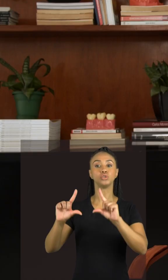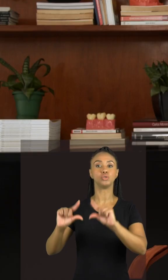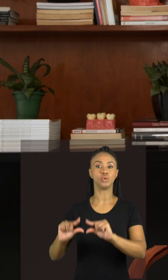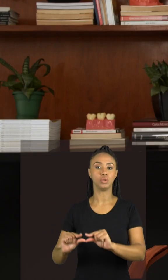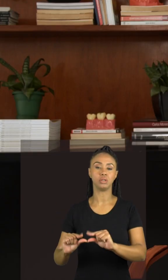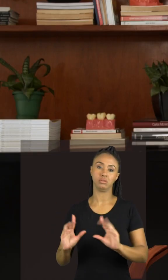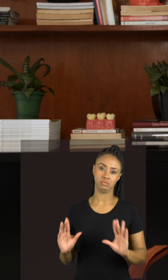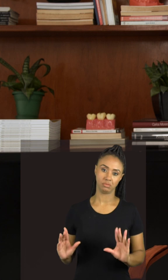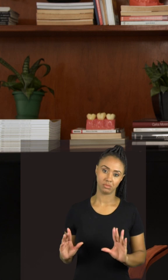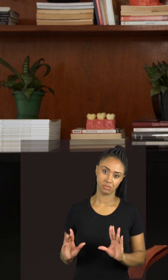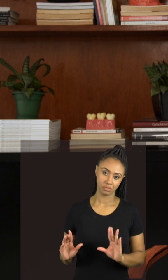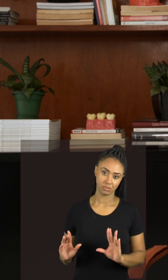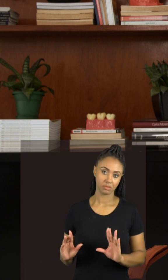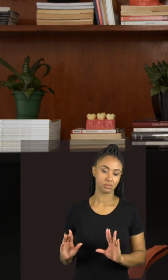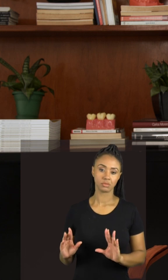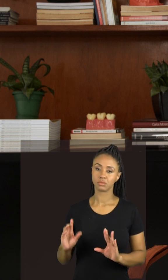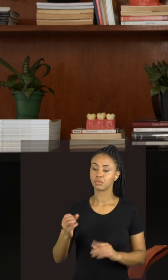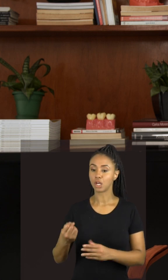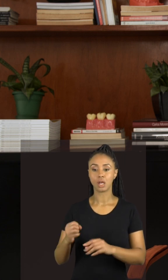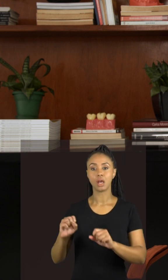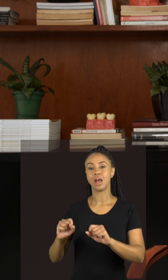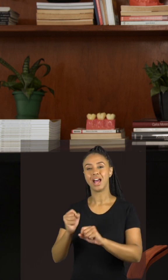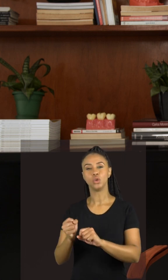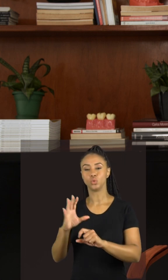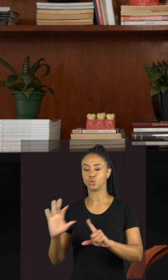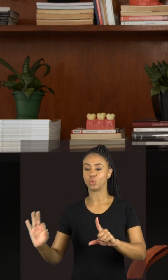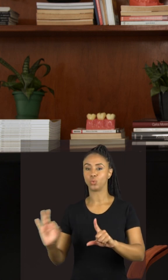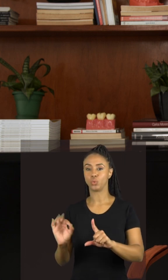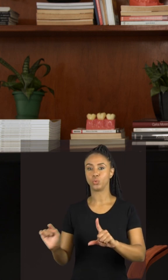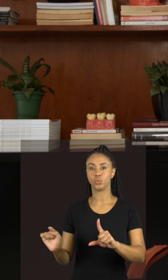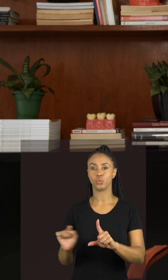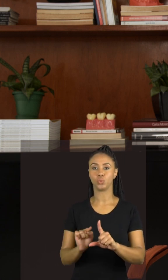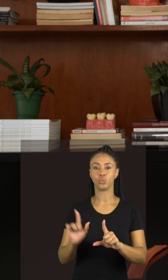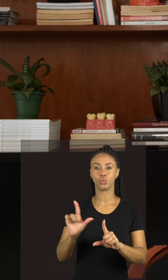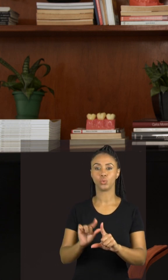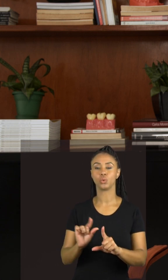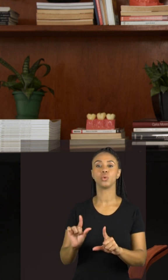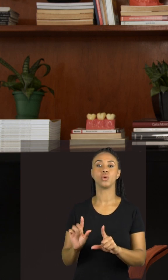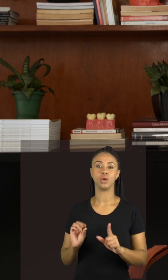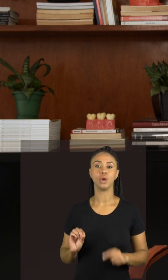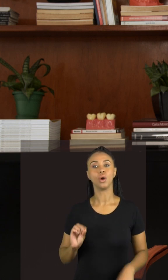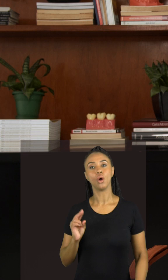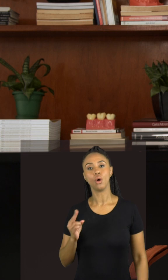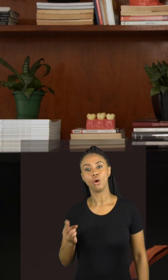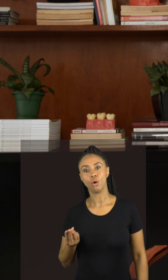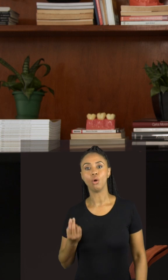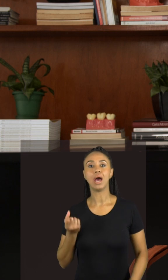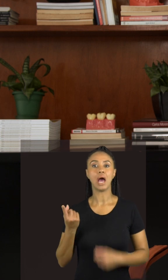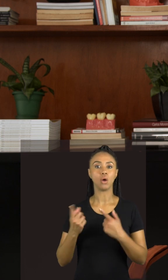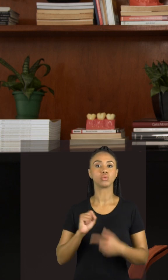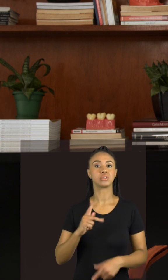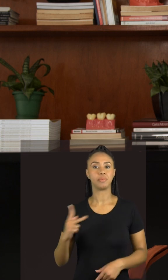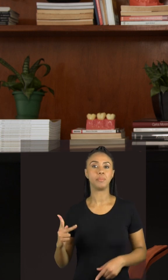o brilho da tela para o mínimo possível e também utilizar aqueles filtros de luz que têm alguns